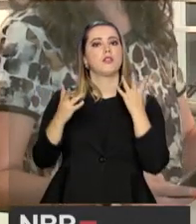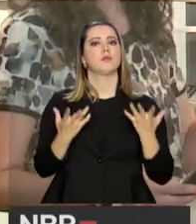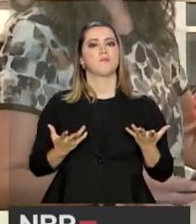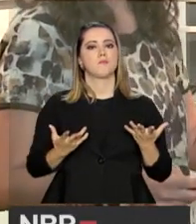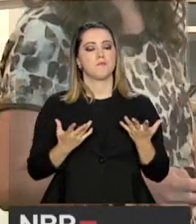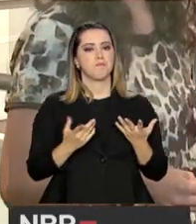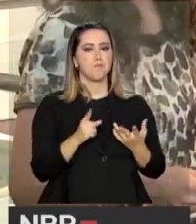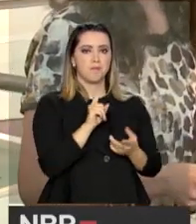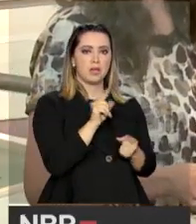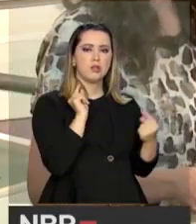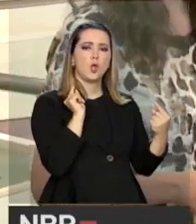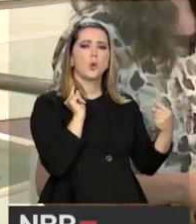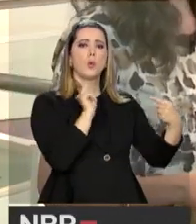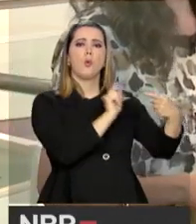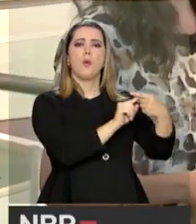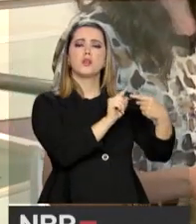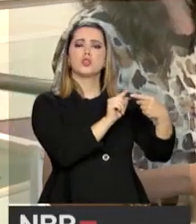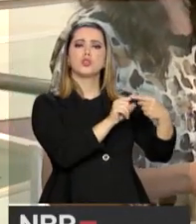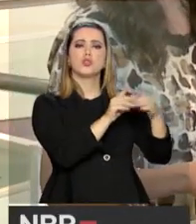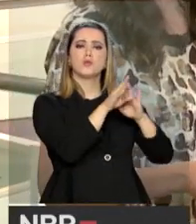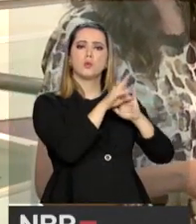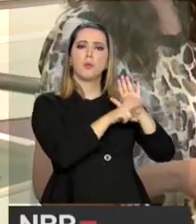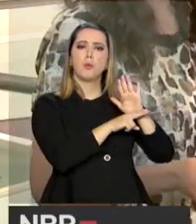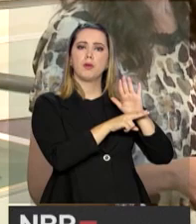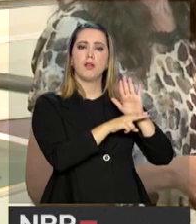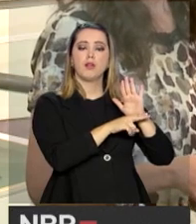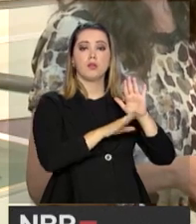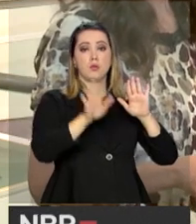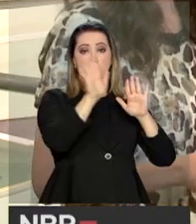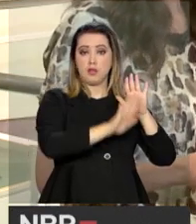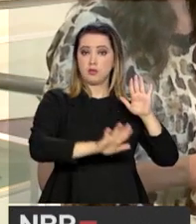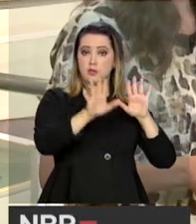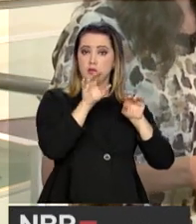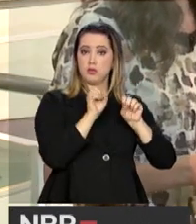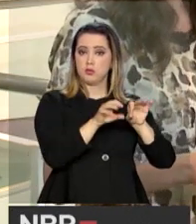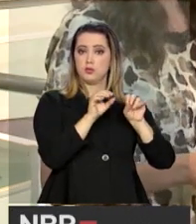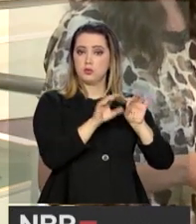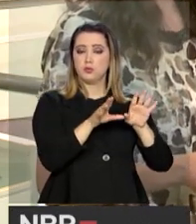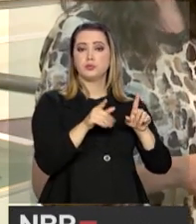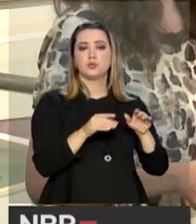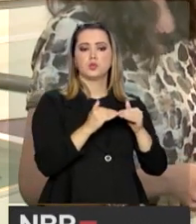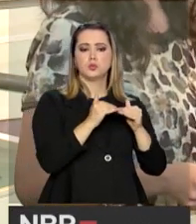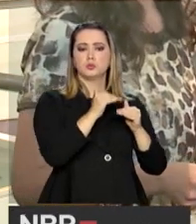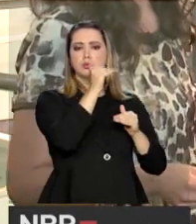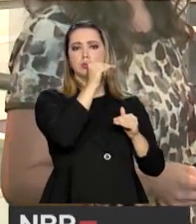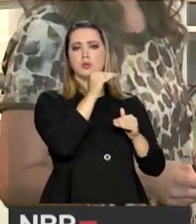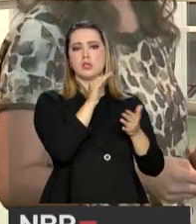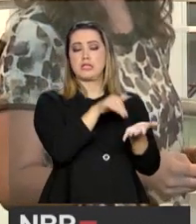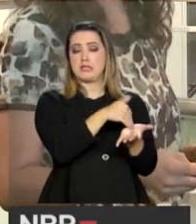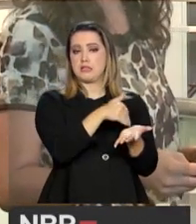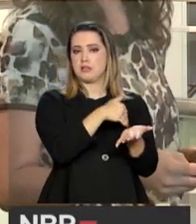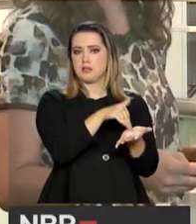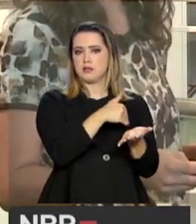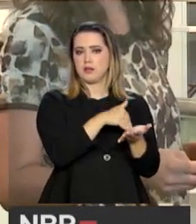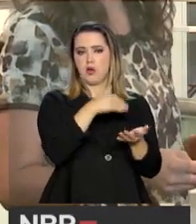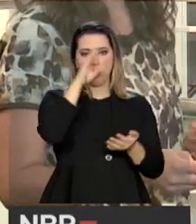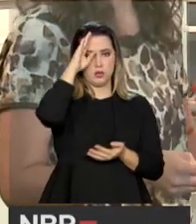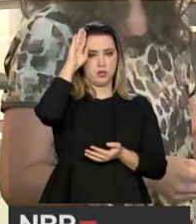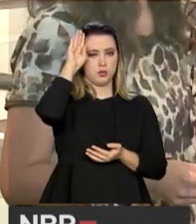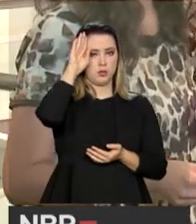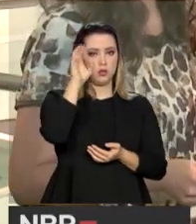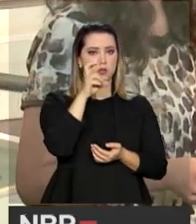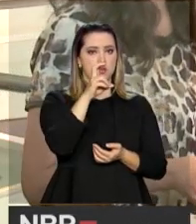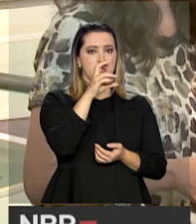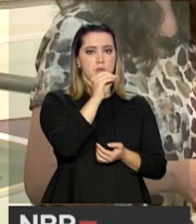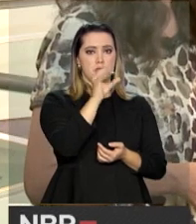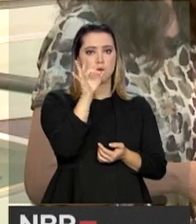Agora, existe uma meta, a meta 12 do Plano Nacional de Educação, que é de elevar a taxa bruta de matrícula na educação superior no país para